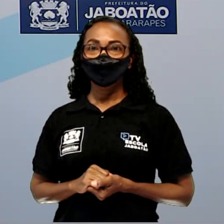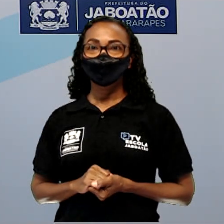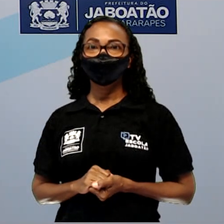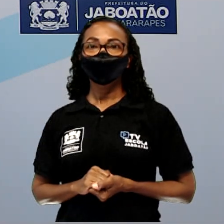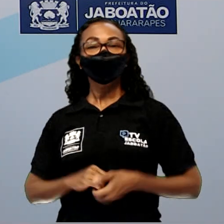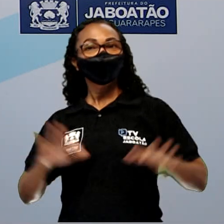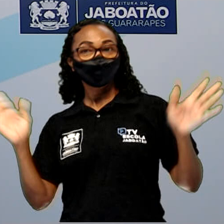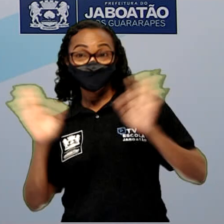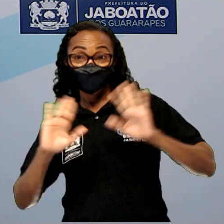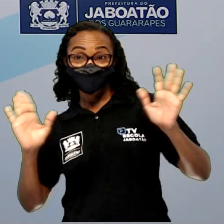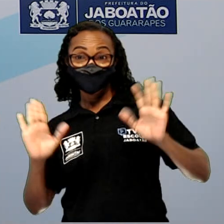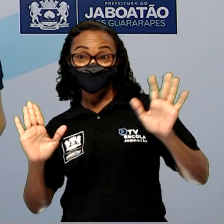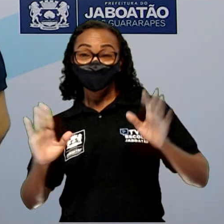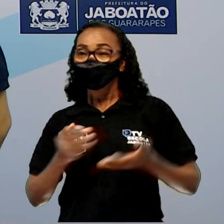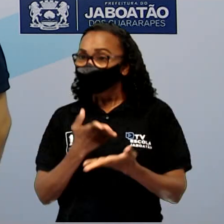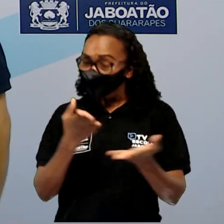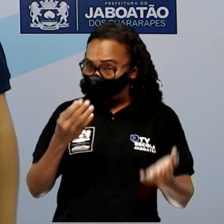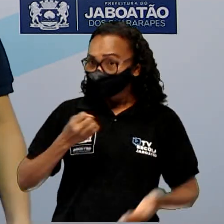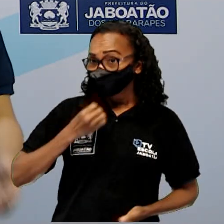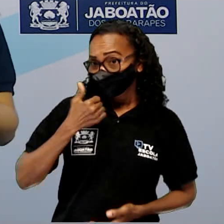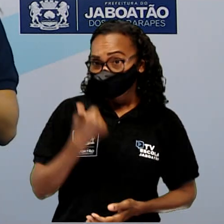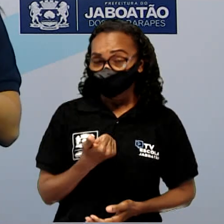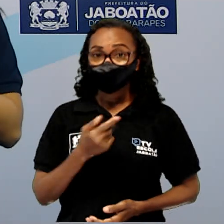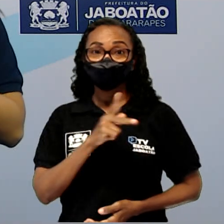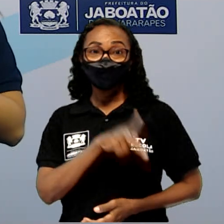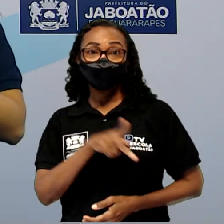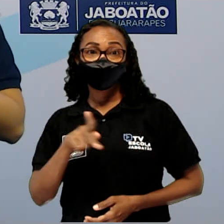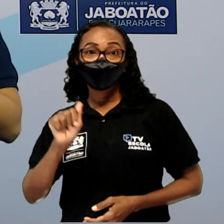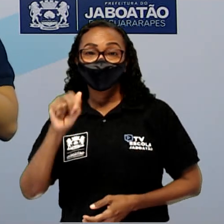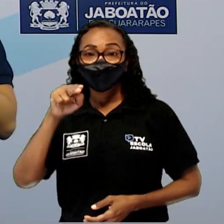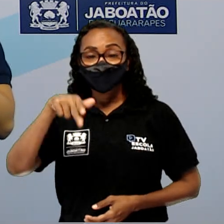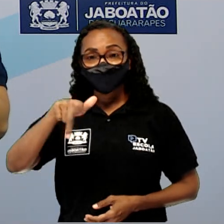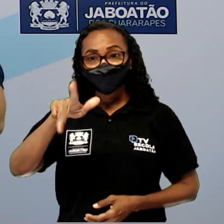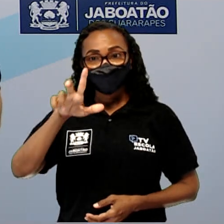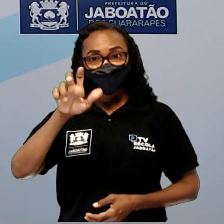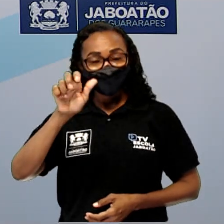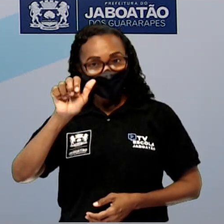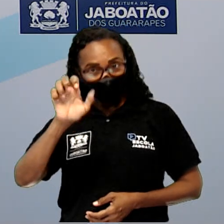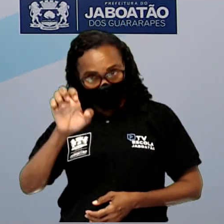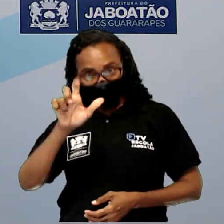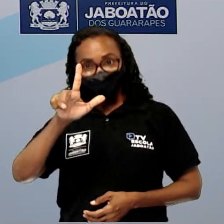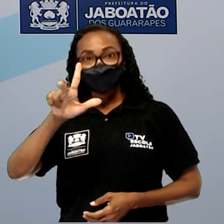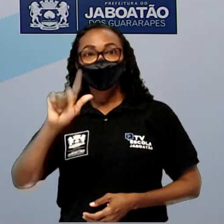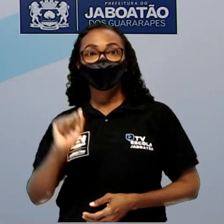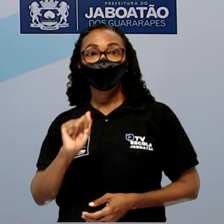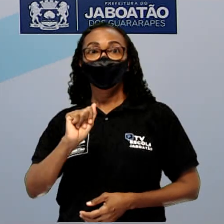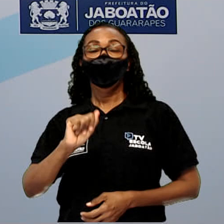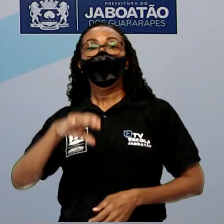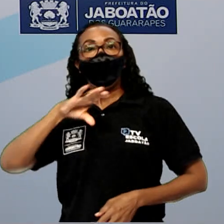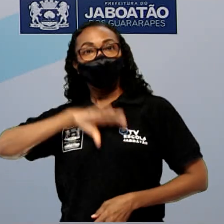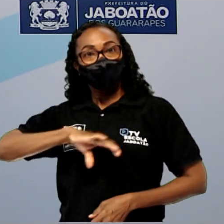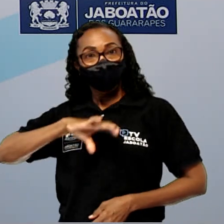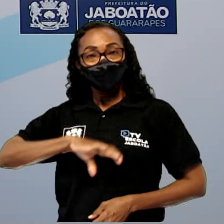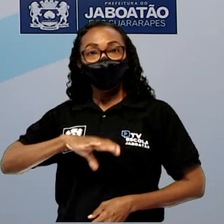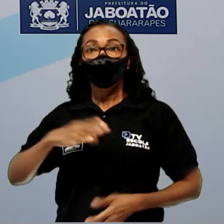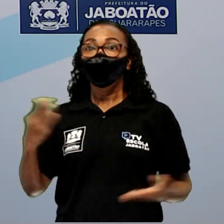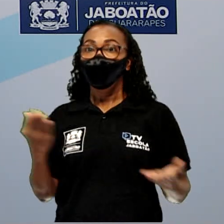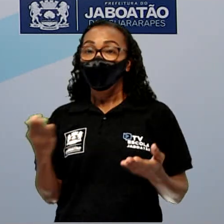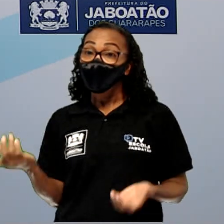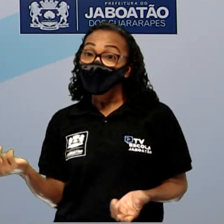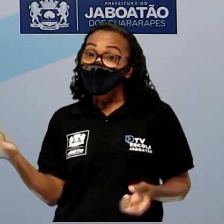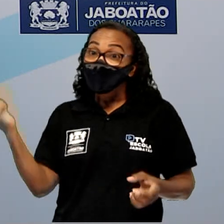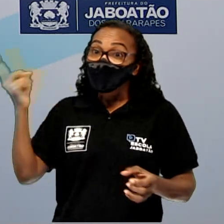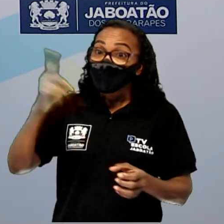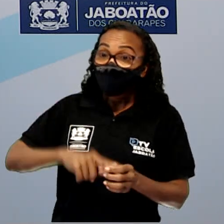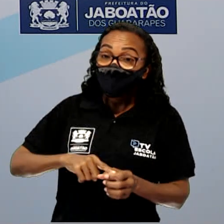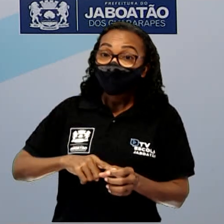Olá, como vocês estão? Eu sou a professora Ângela Carvalho de Língua Portuguesa e nós estamos de volta com a aula sobre